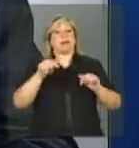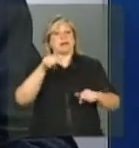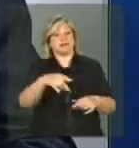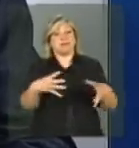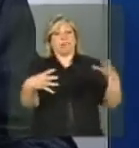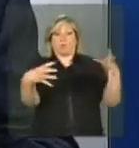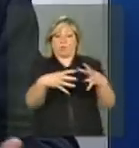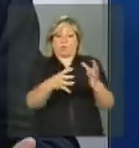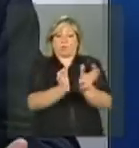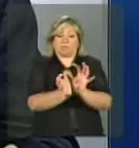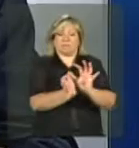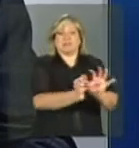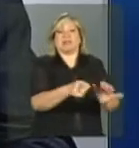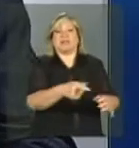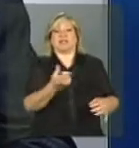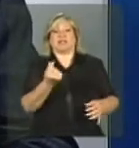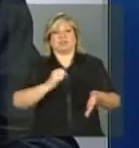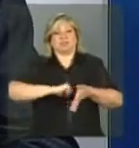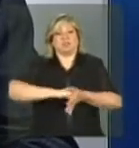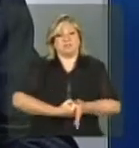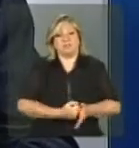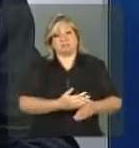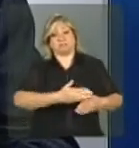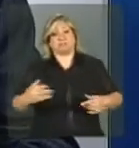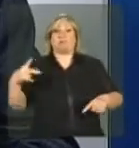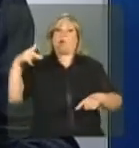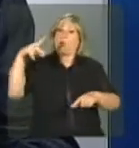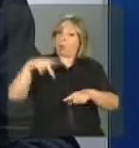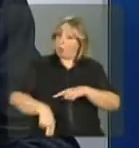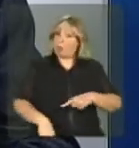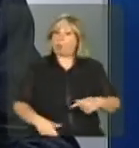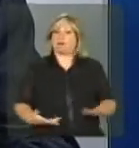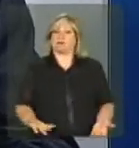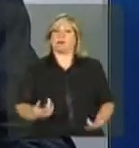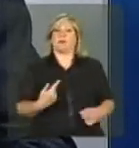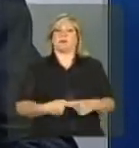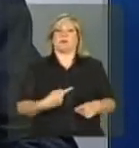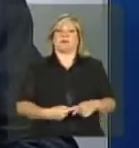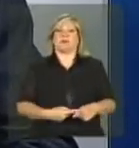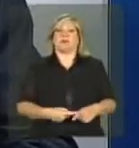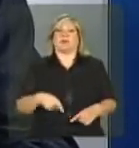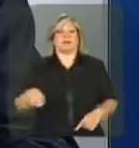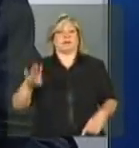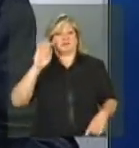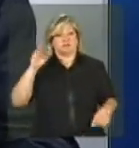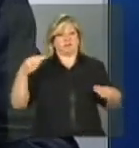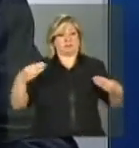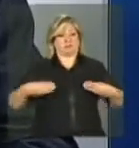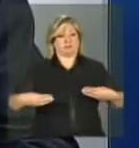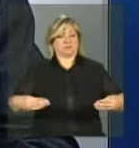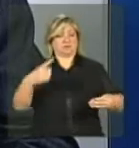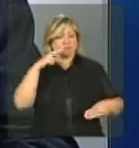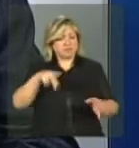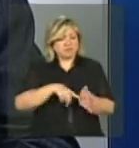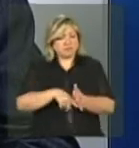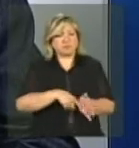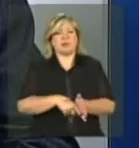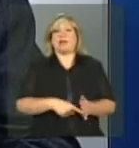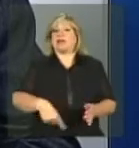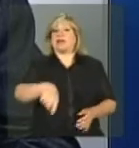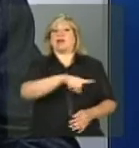parte que gera bloqueio e possível cancelamento como uma iniciativa do Ministério. Não é um descumprimento porque a gente não está